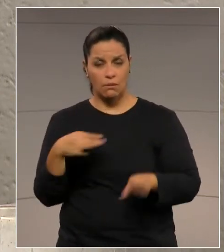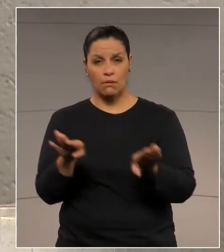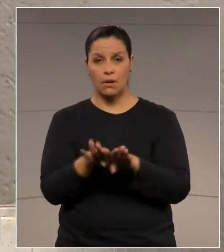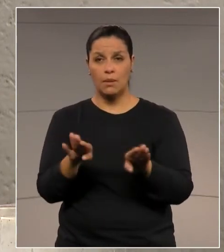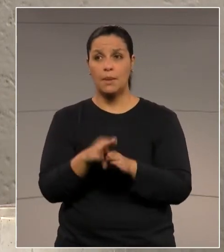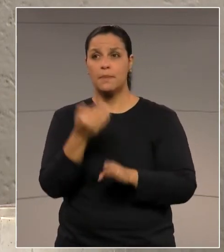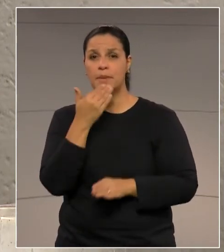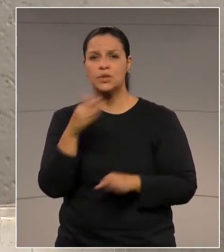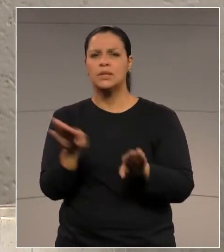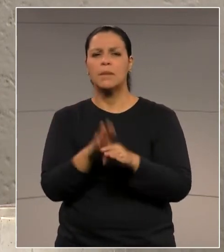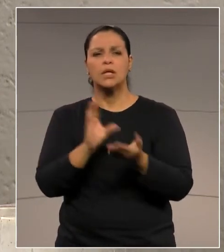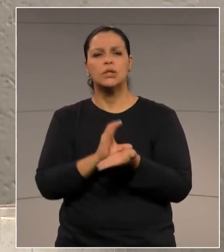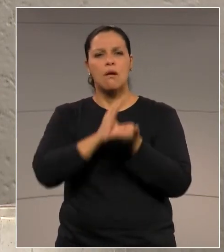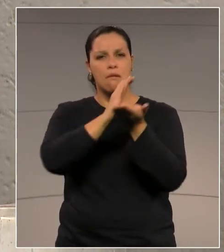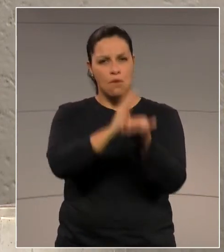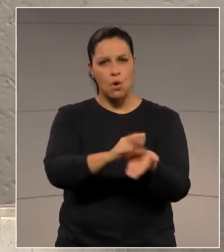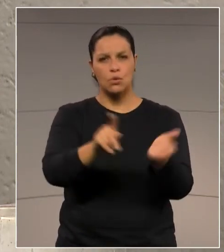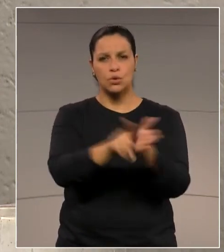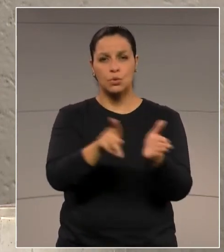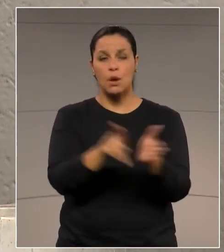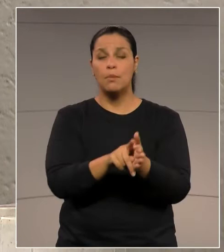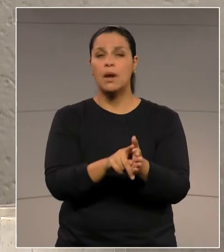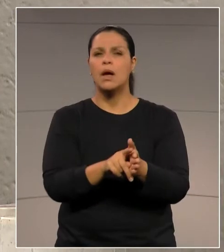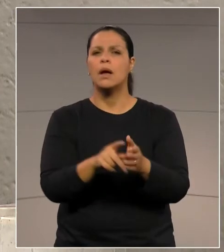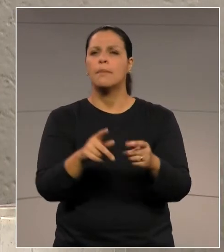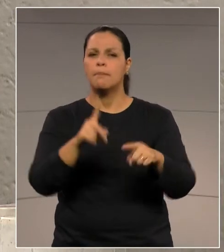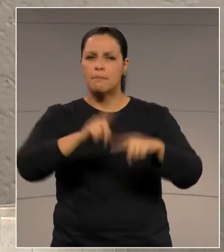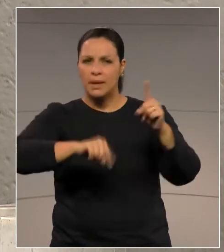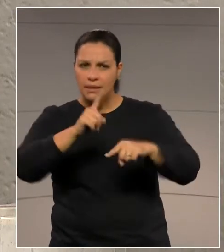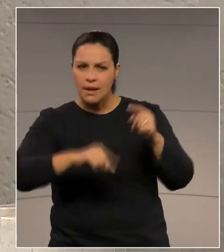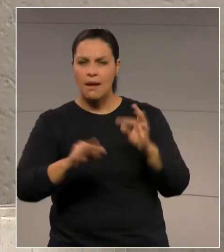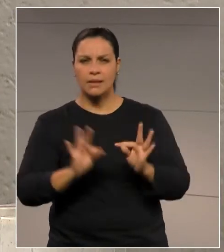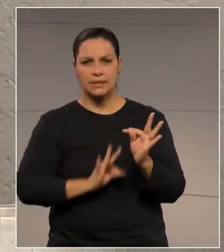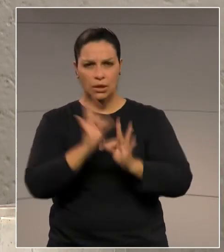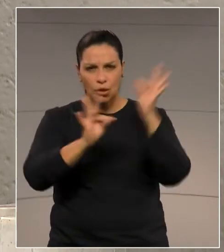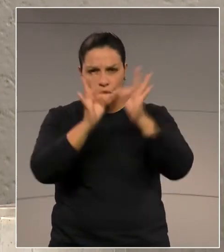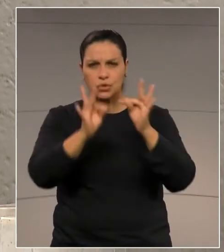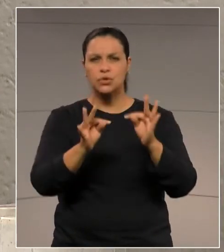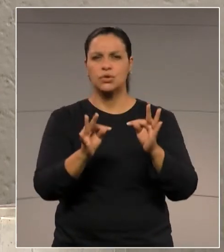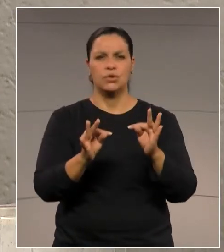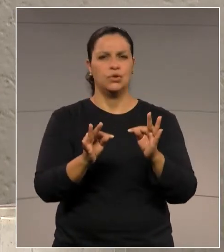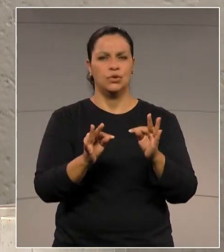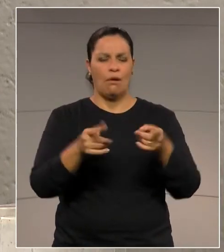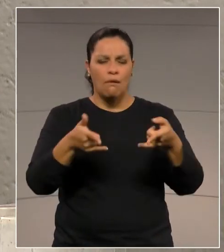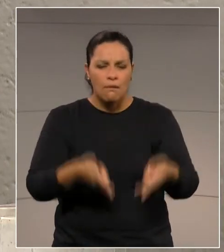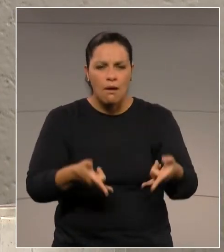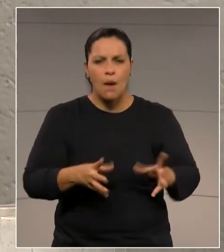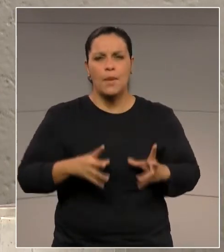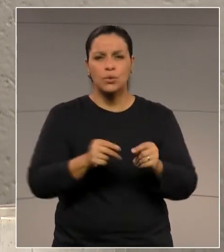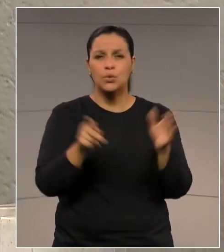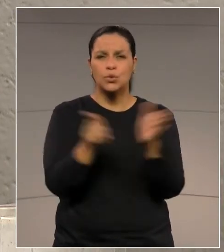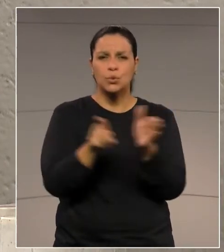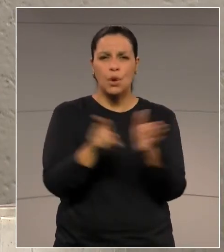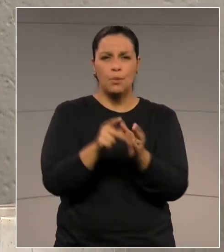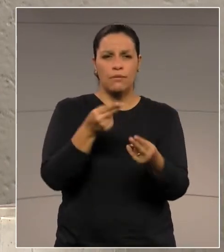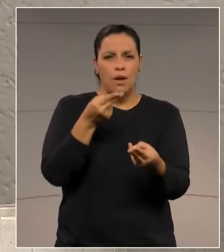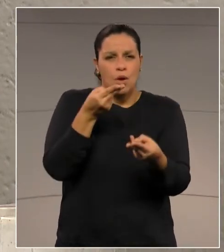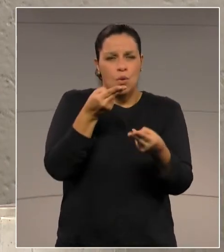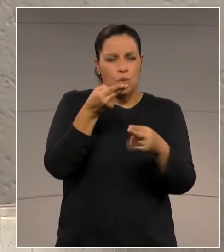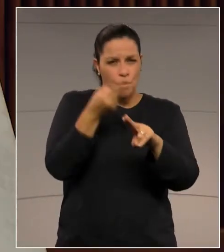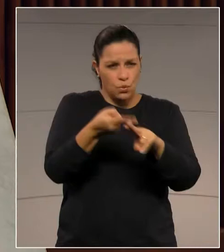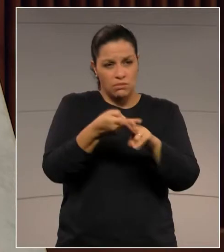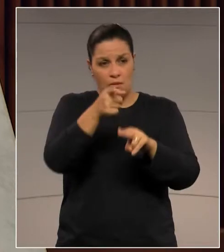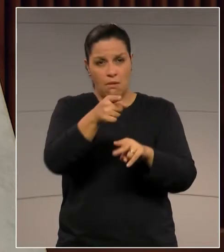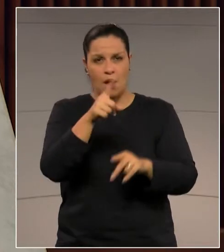dos recursos para os equipamentos e para o mobiliário da nova maternidade, que será